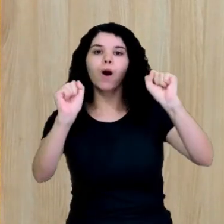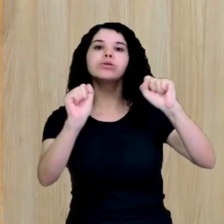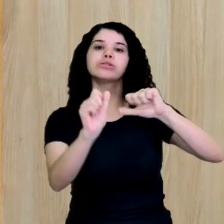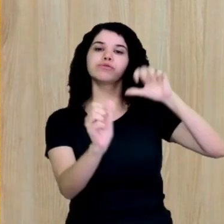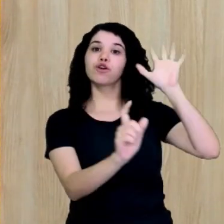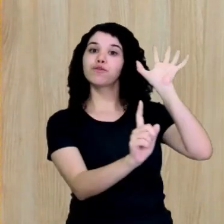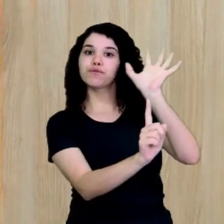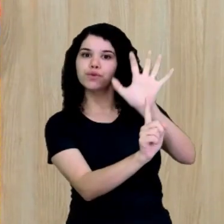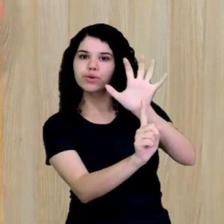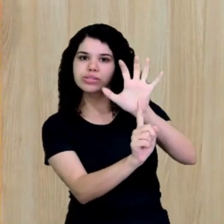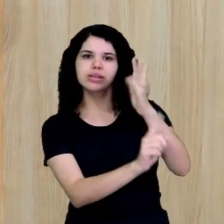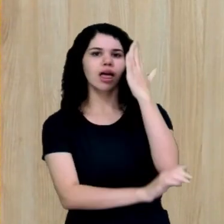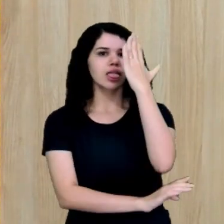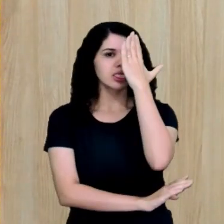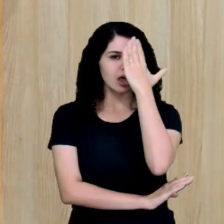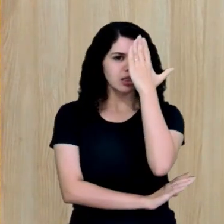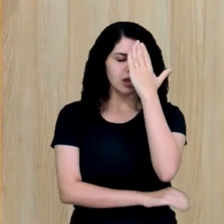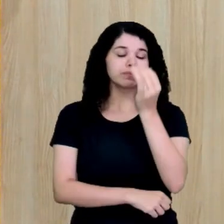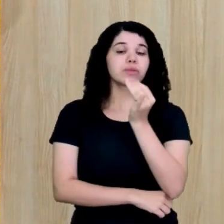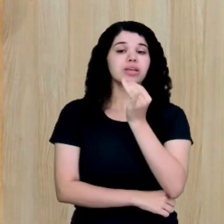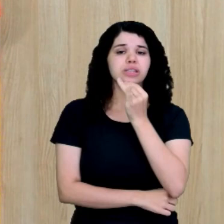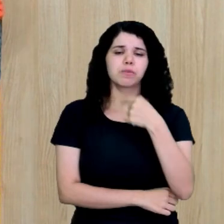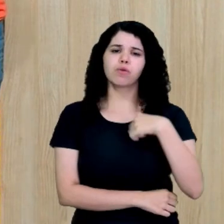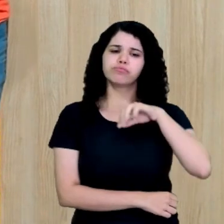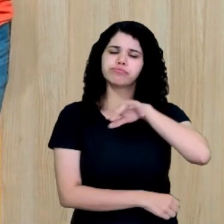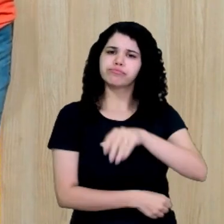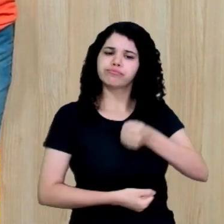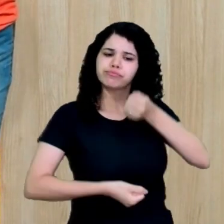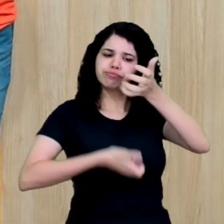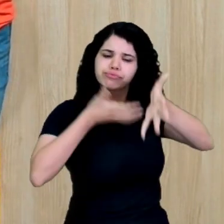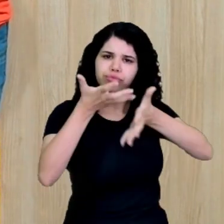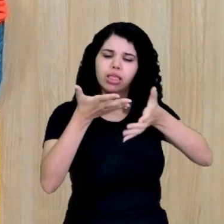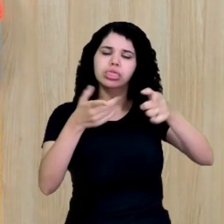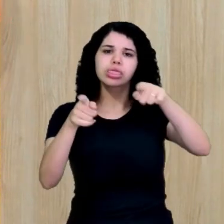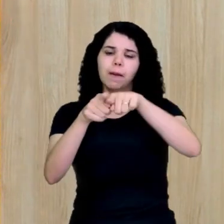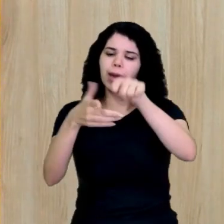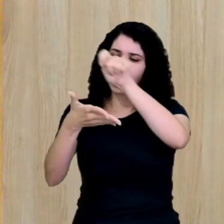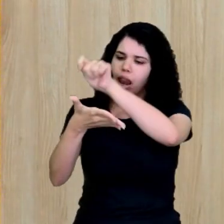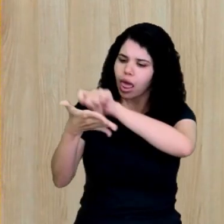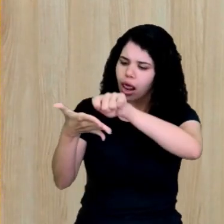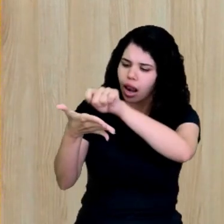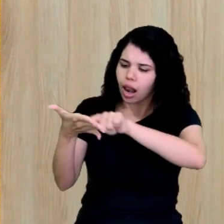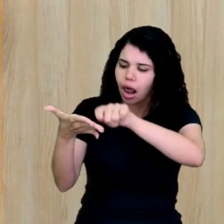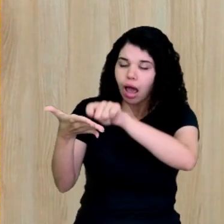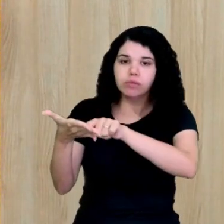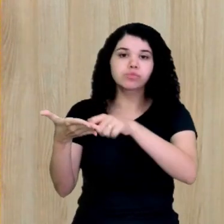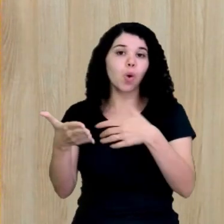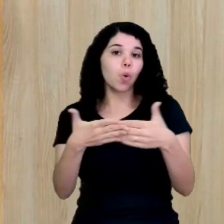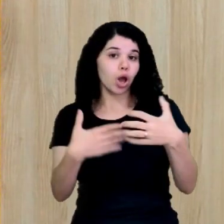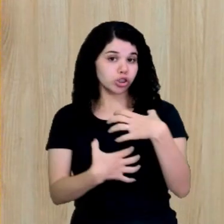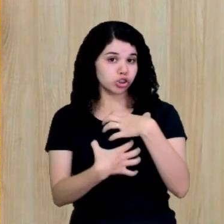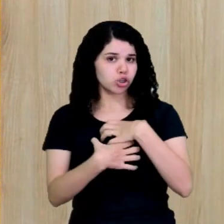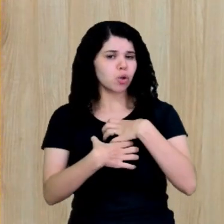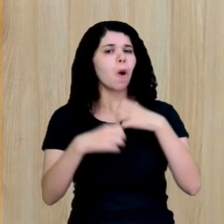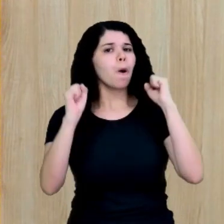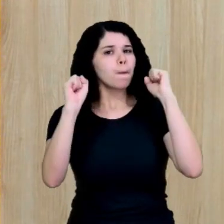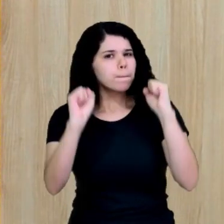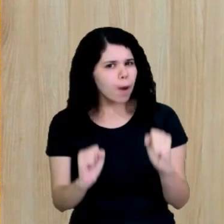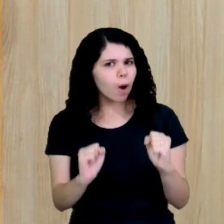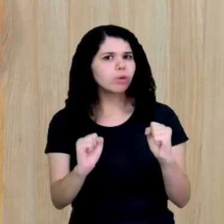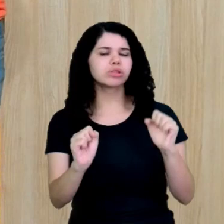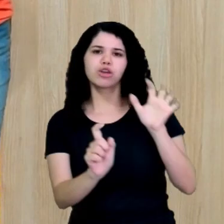seja, quando eu vou falar ou escrever, seja qual for a forma de produzir o texto. Que diferença vai fazer a